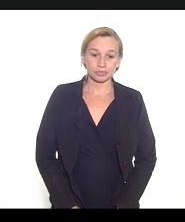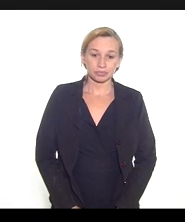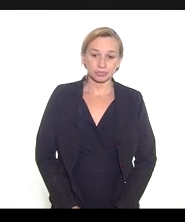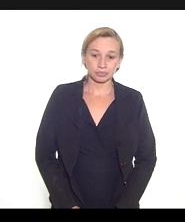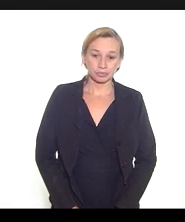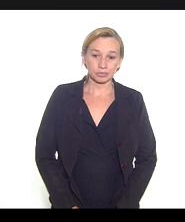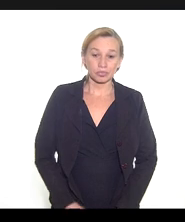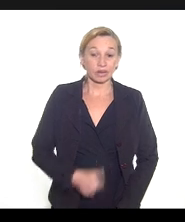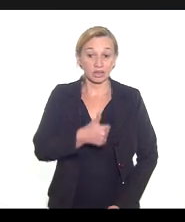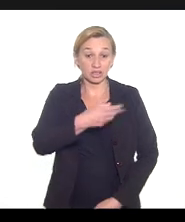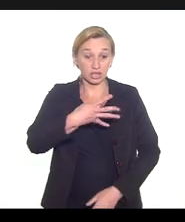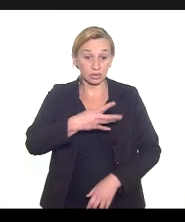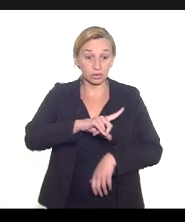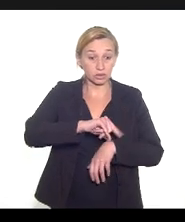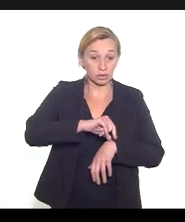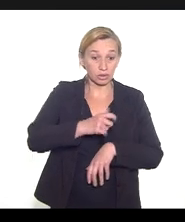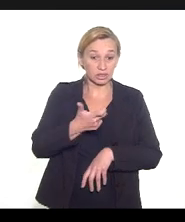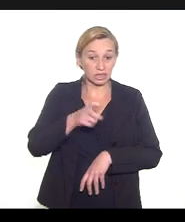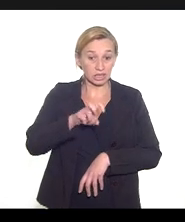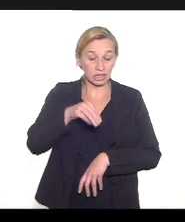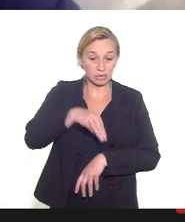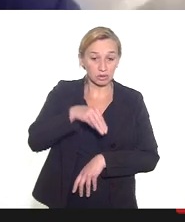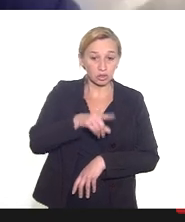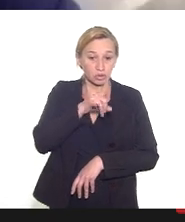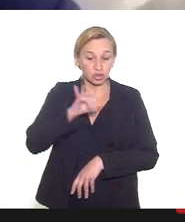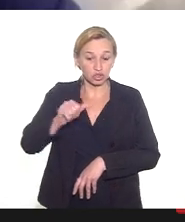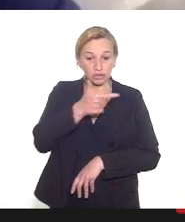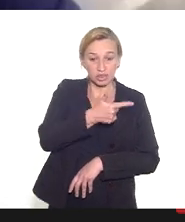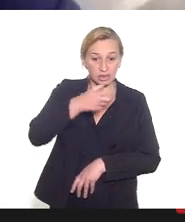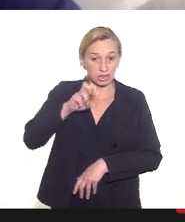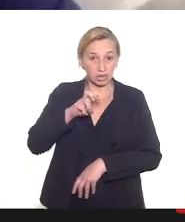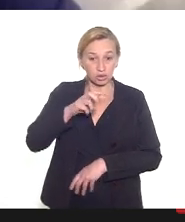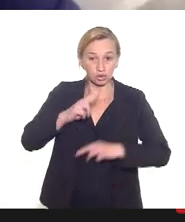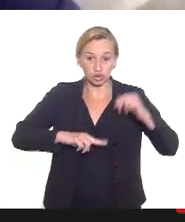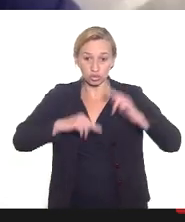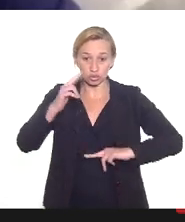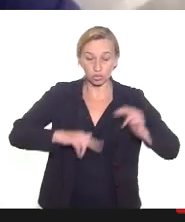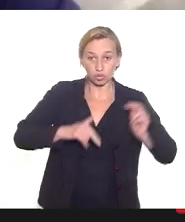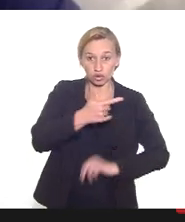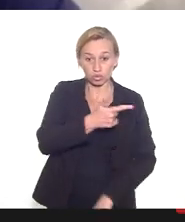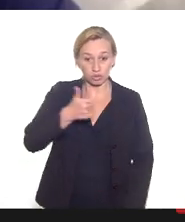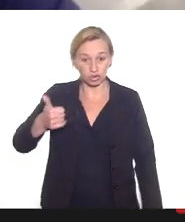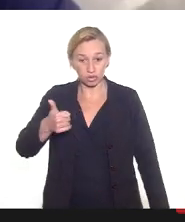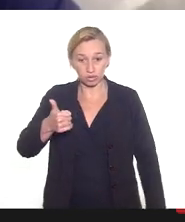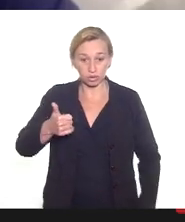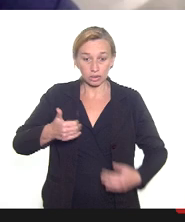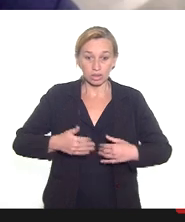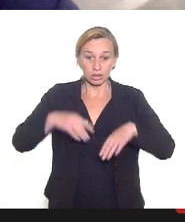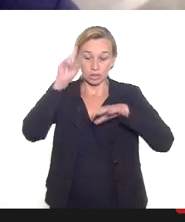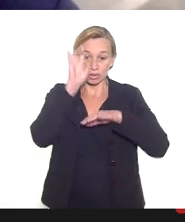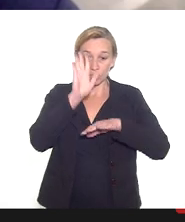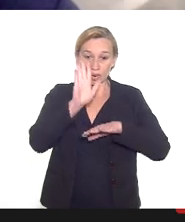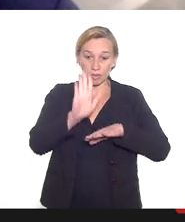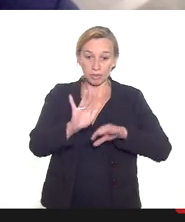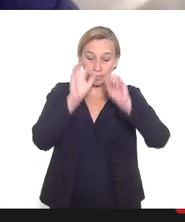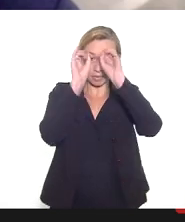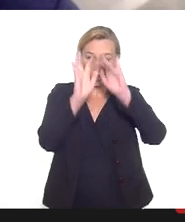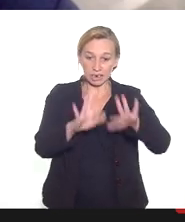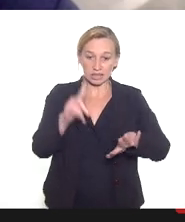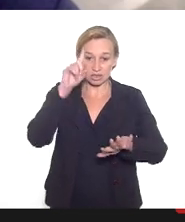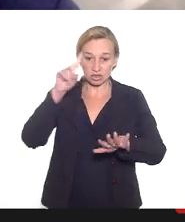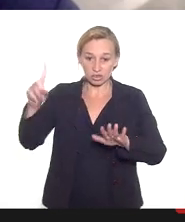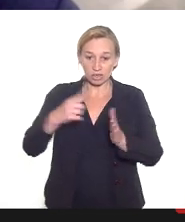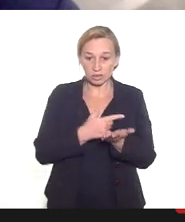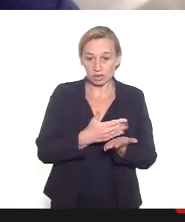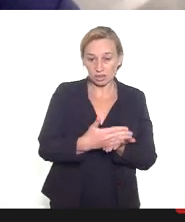Às 14 horas e 15 minutos do dia 25 de junho de 2021, havendo o número regimental, conforme a